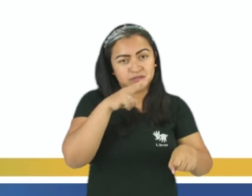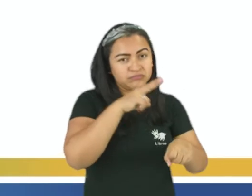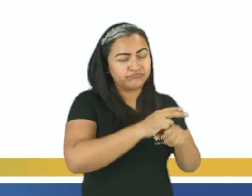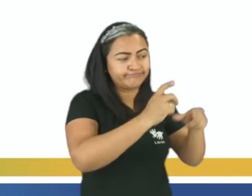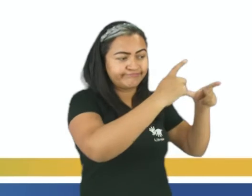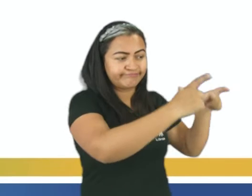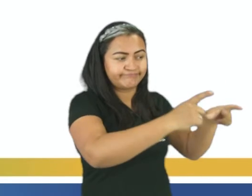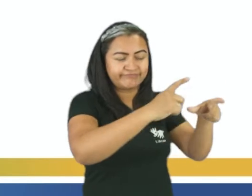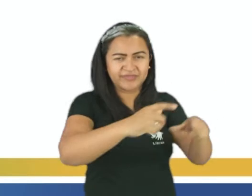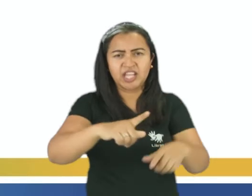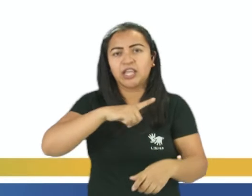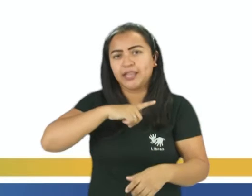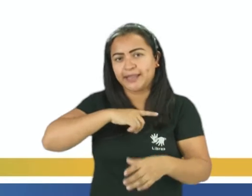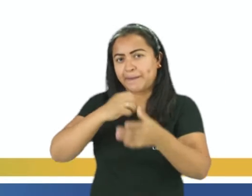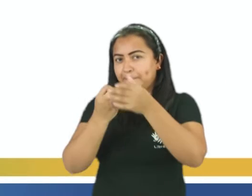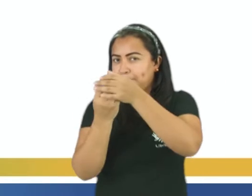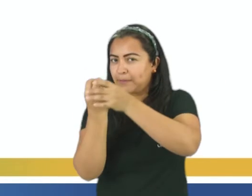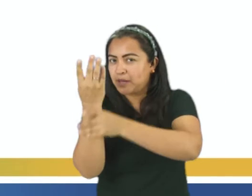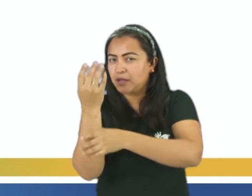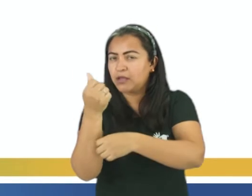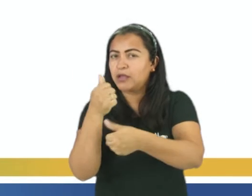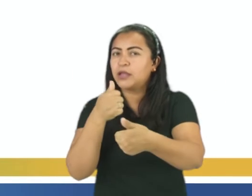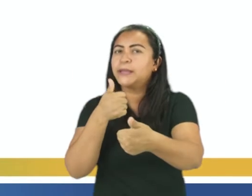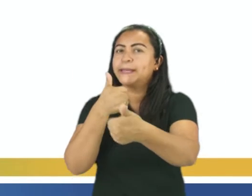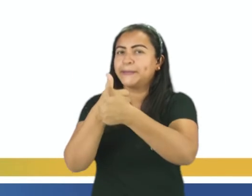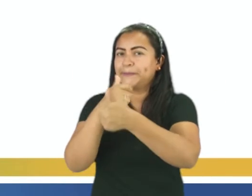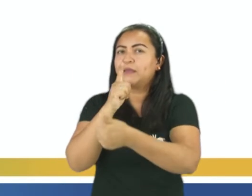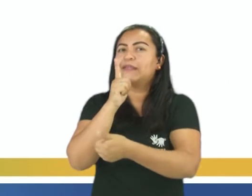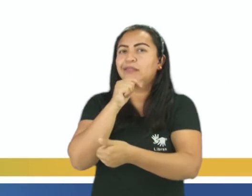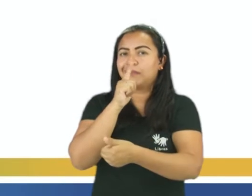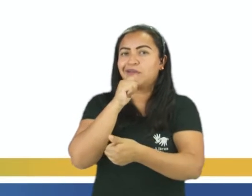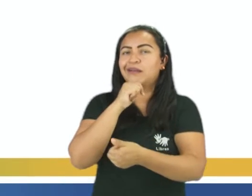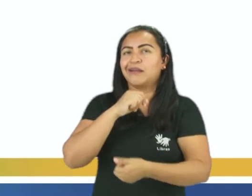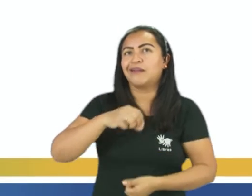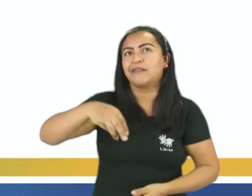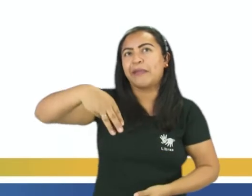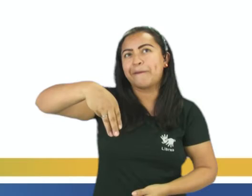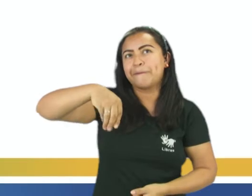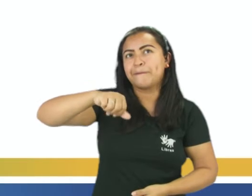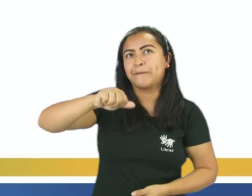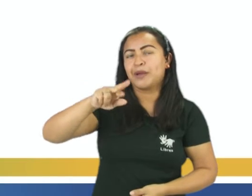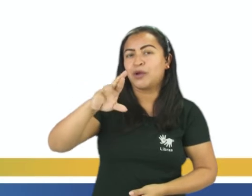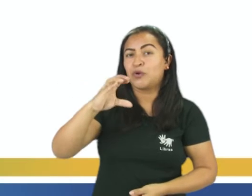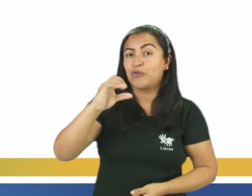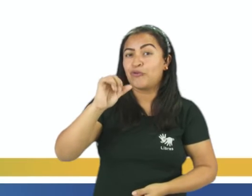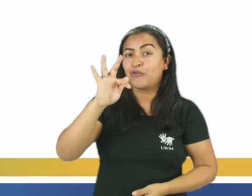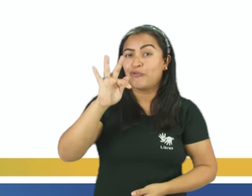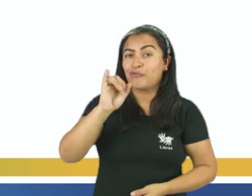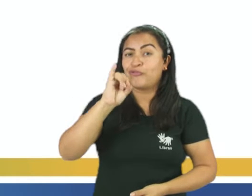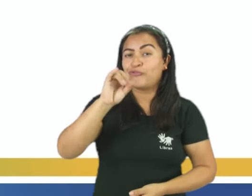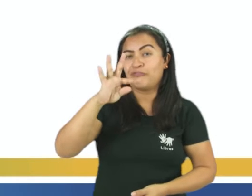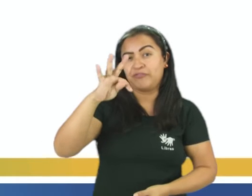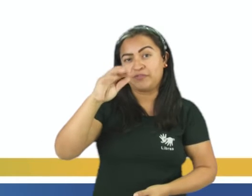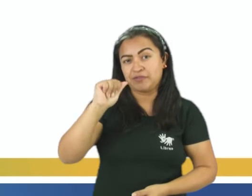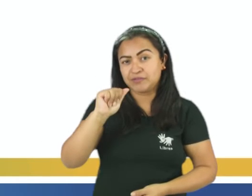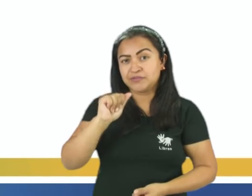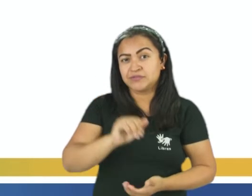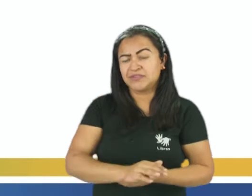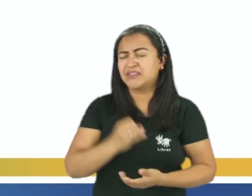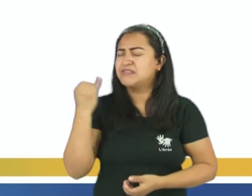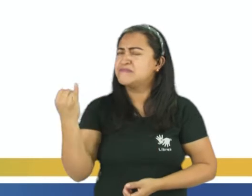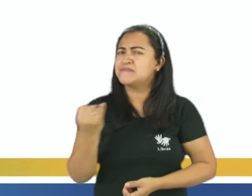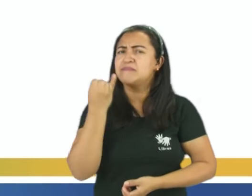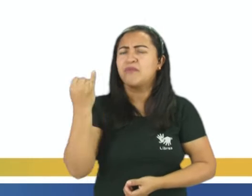algumas plantinhas, né, próximas da água, certo, elas são chamadas de macrófitas, elas são importantíssimas, principalmente nessa questão